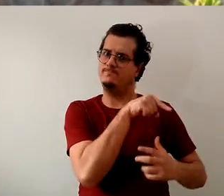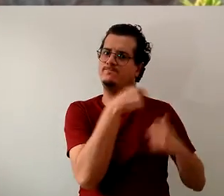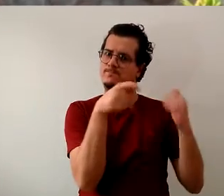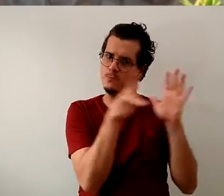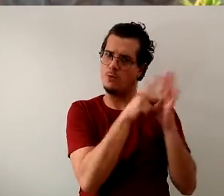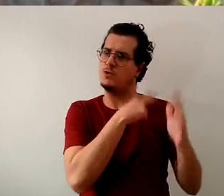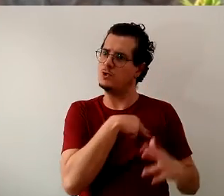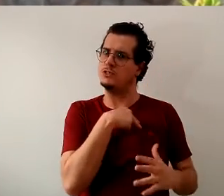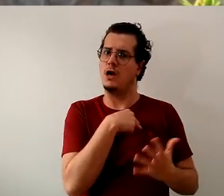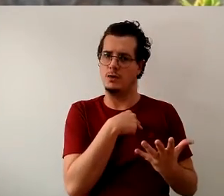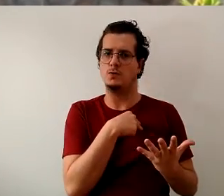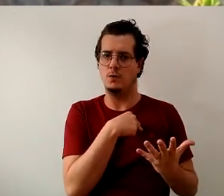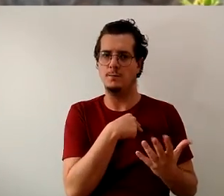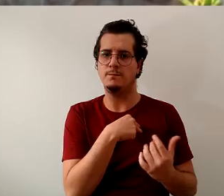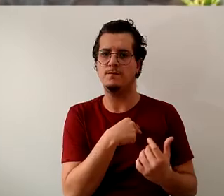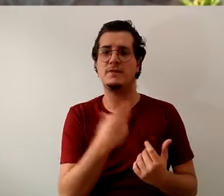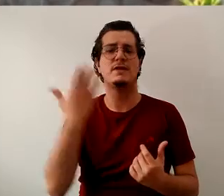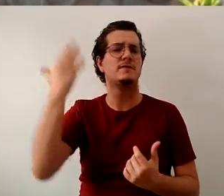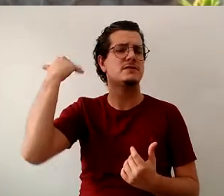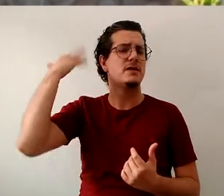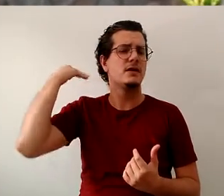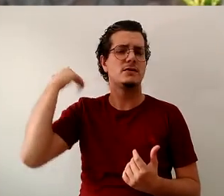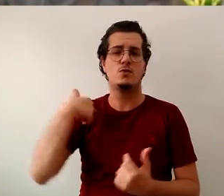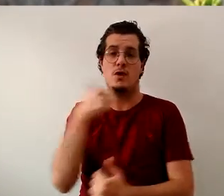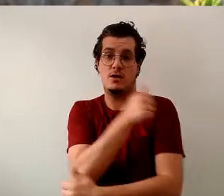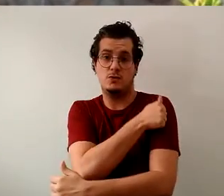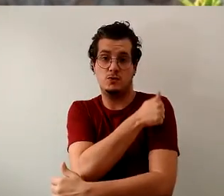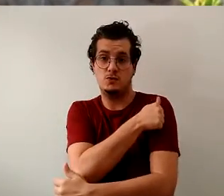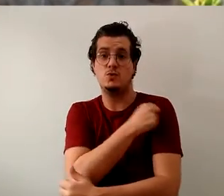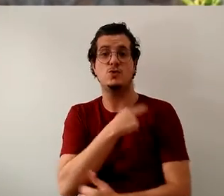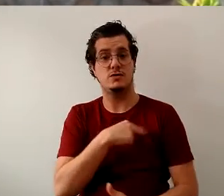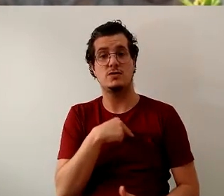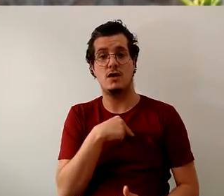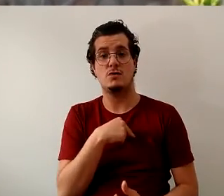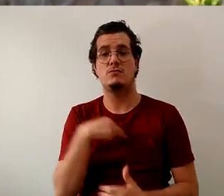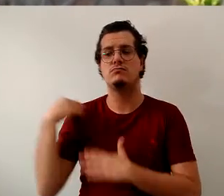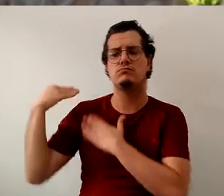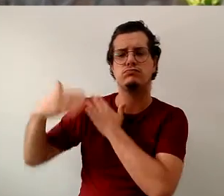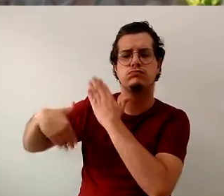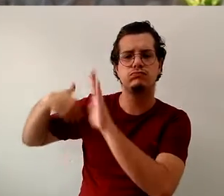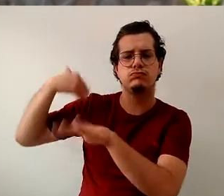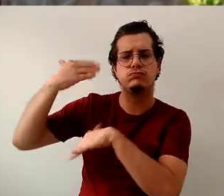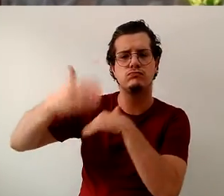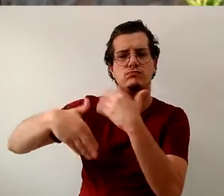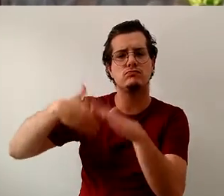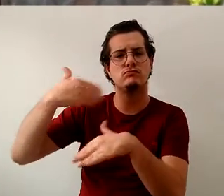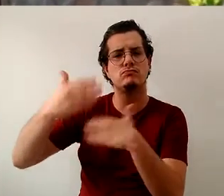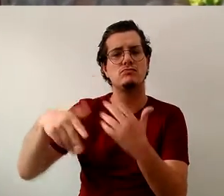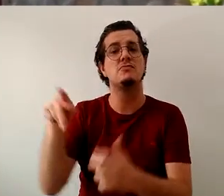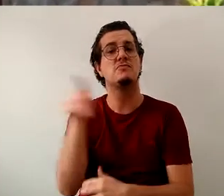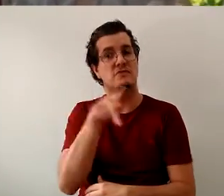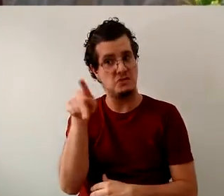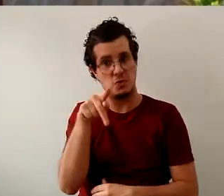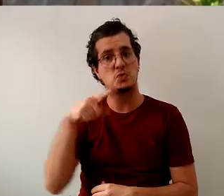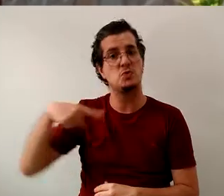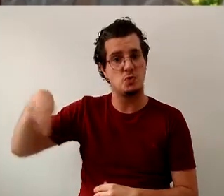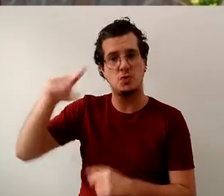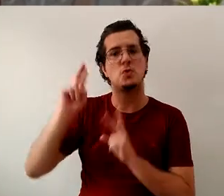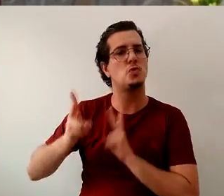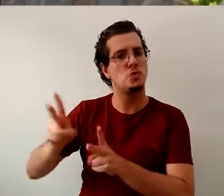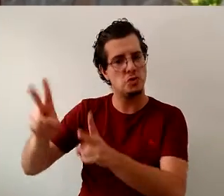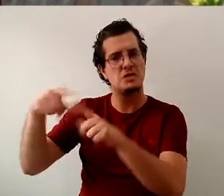uneal, que de aluna passei a ser uma profissional e isso me faz participar,